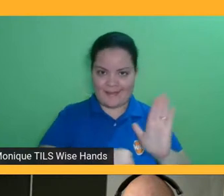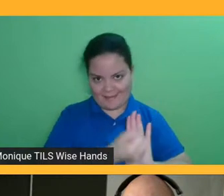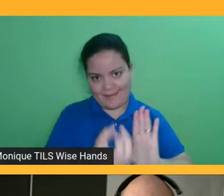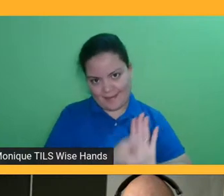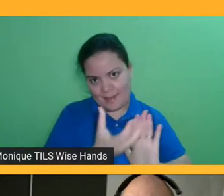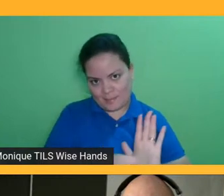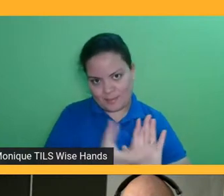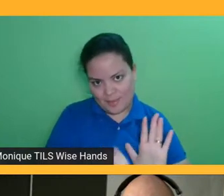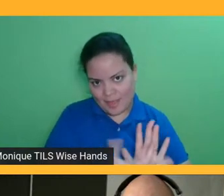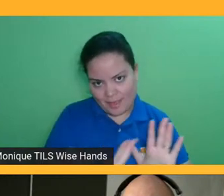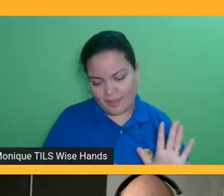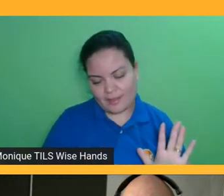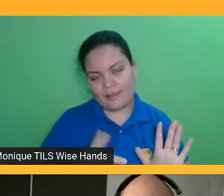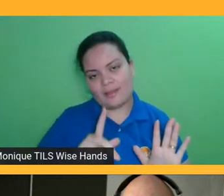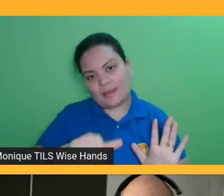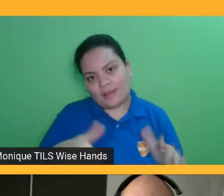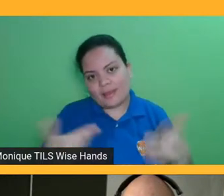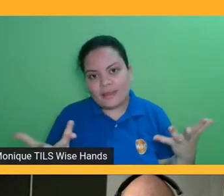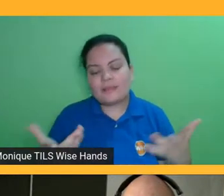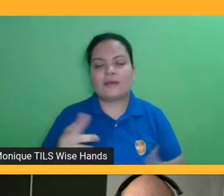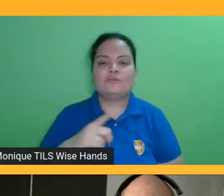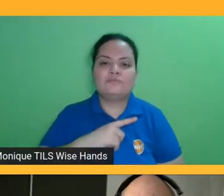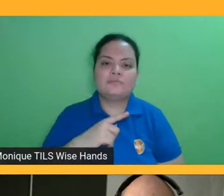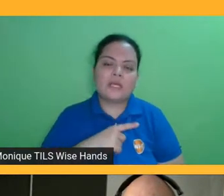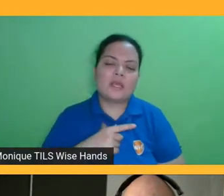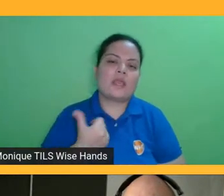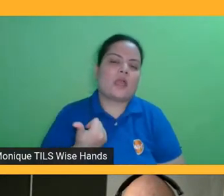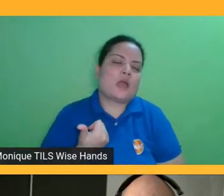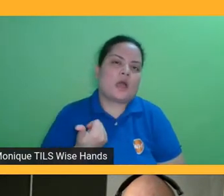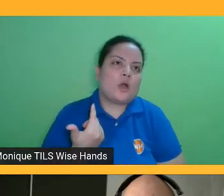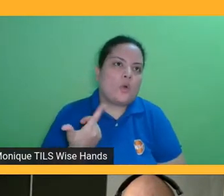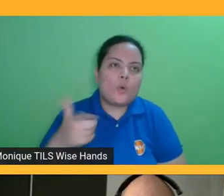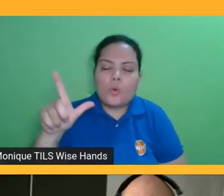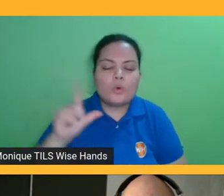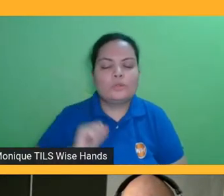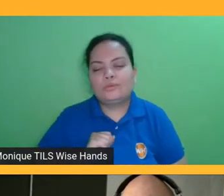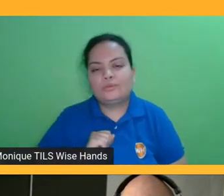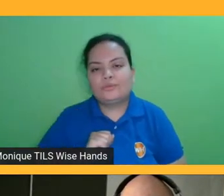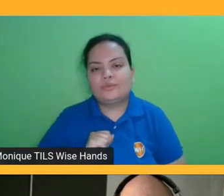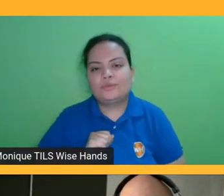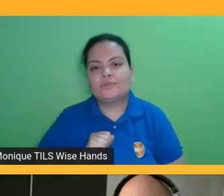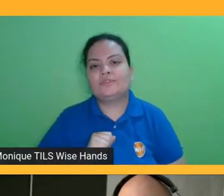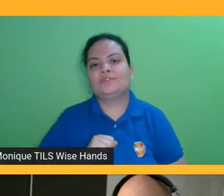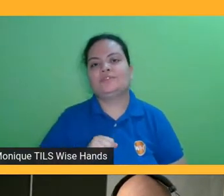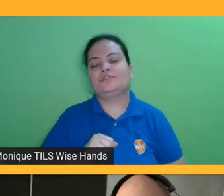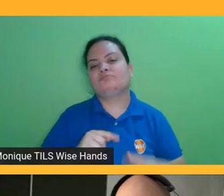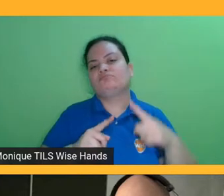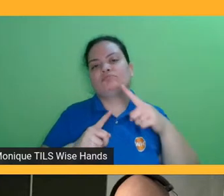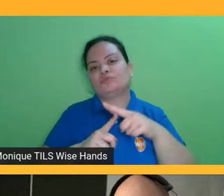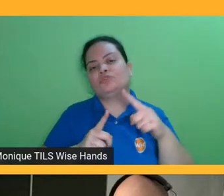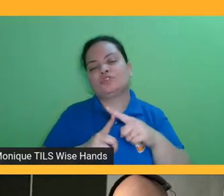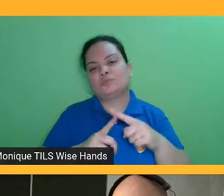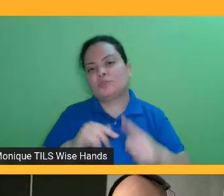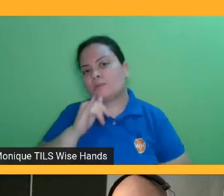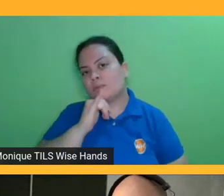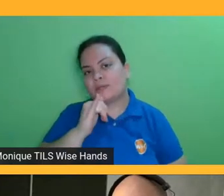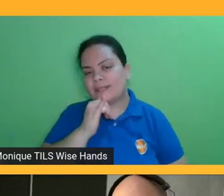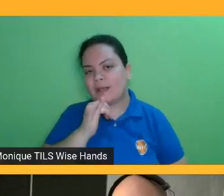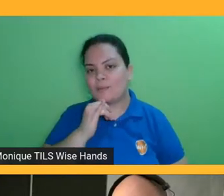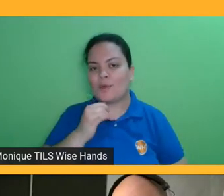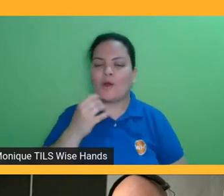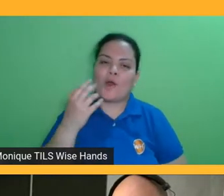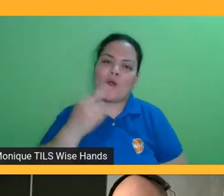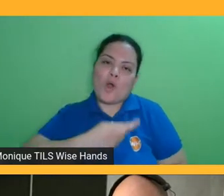ou então a gente tem alguns gêneros que são muito bem sucedidos no digital, por exemplo, romance, romance